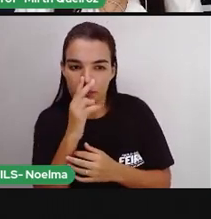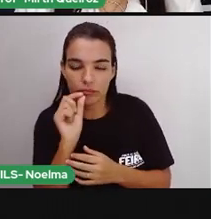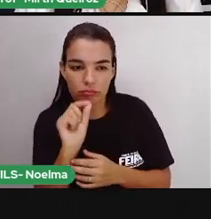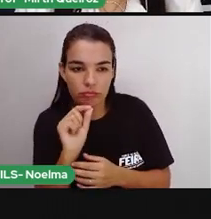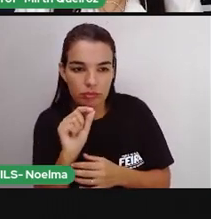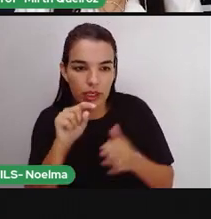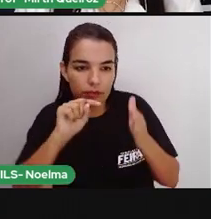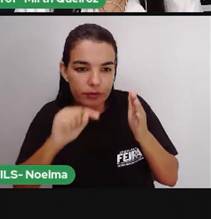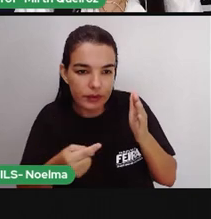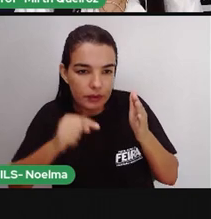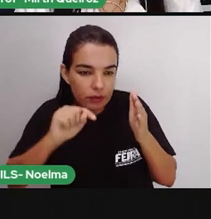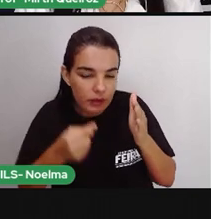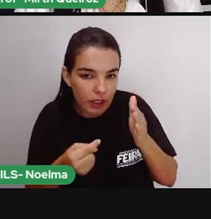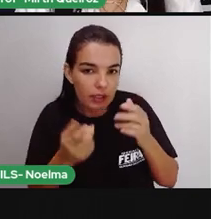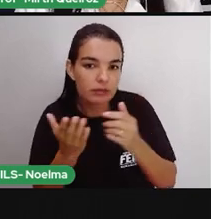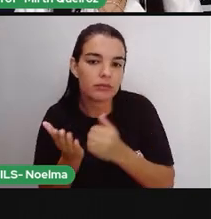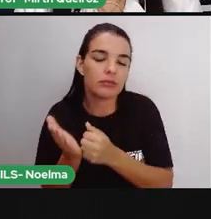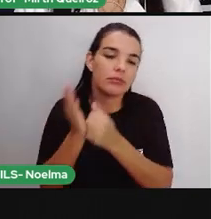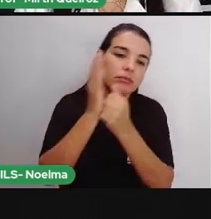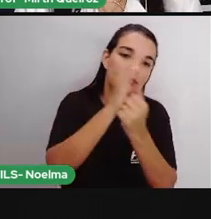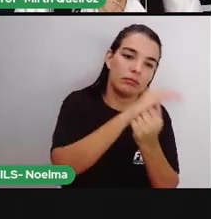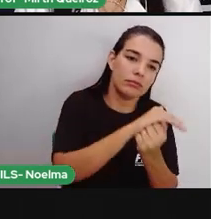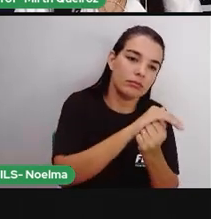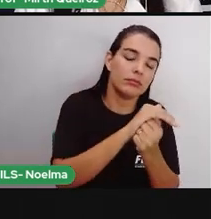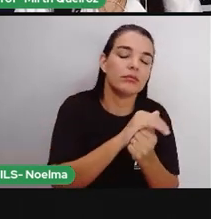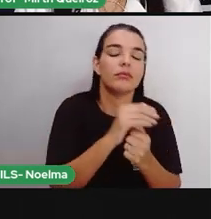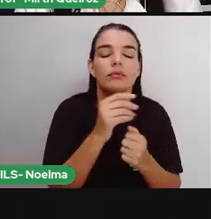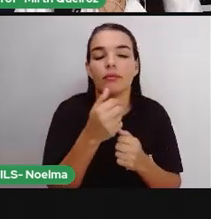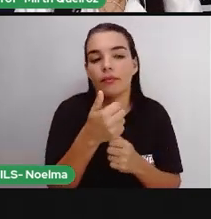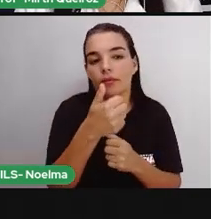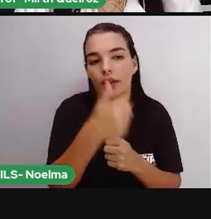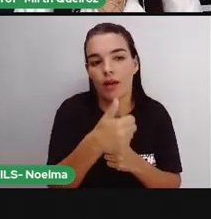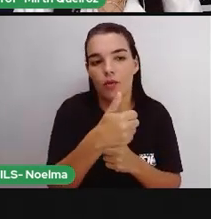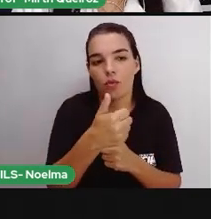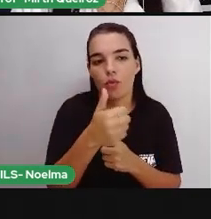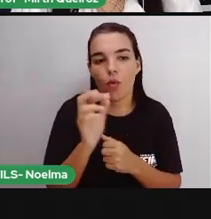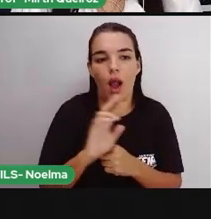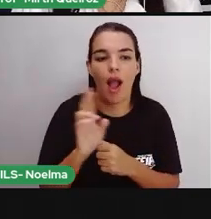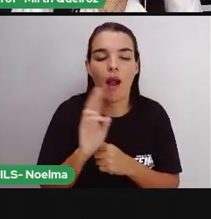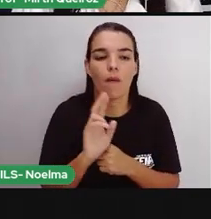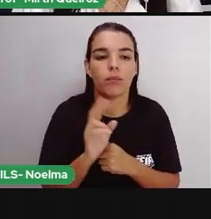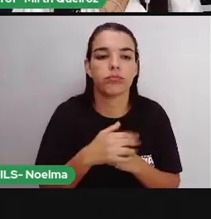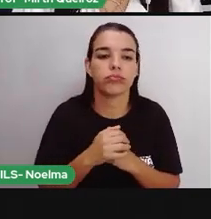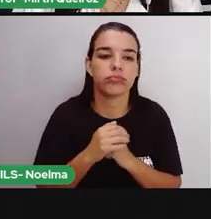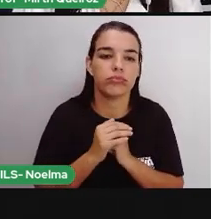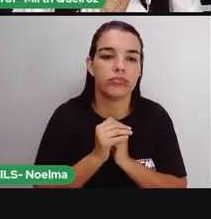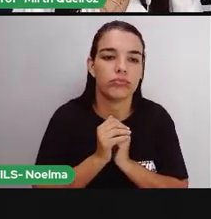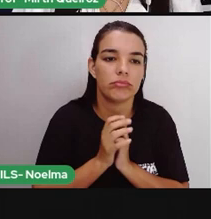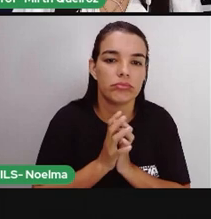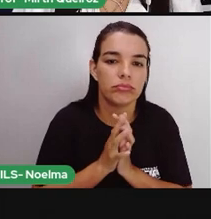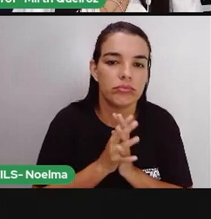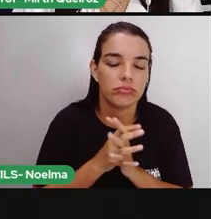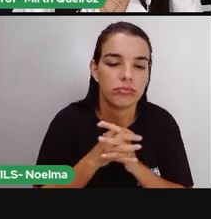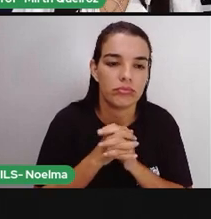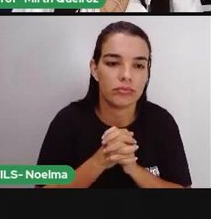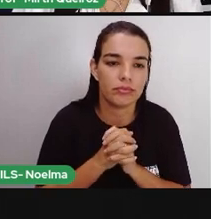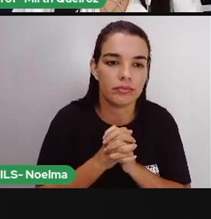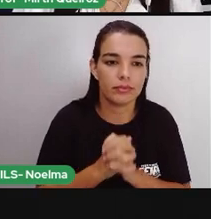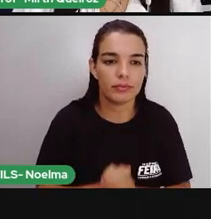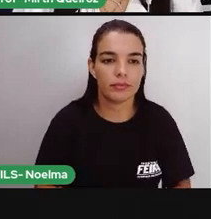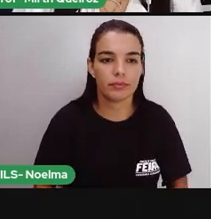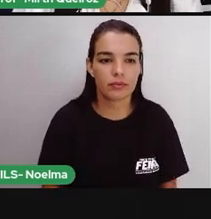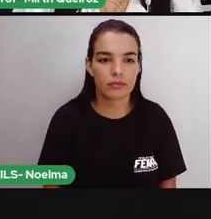Temos duas casas após a vírgula. Então, dois números devem ficar após a vírgula. E aí, a gente conta do final para o início.